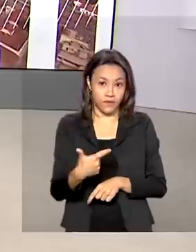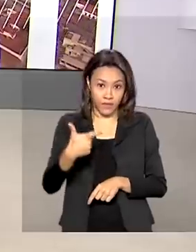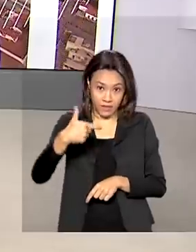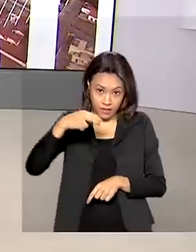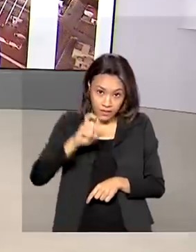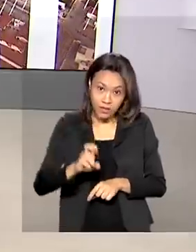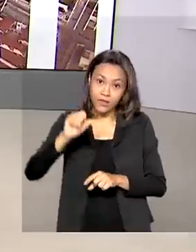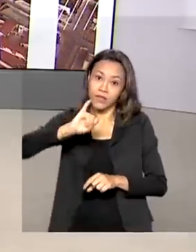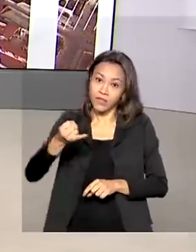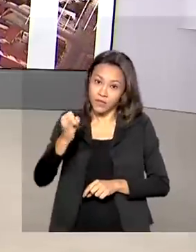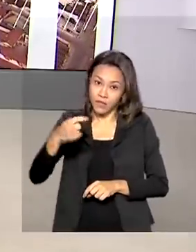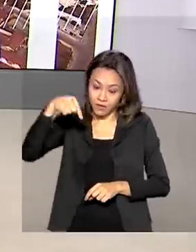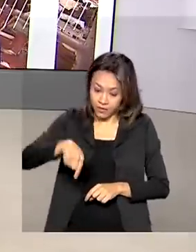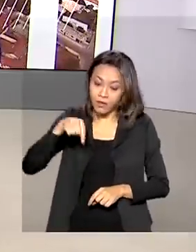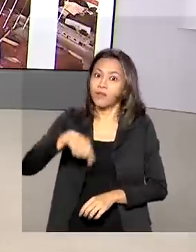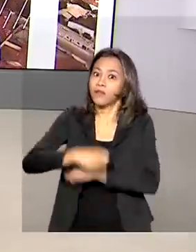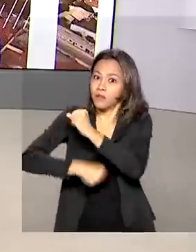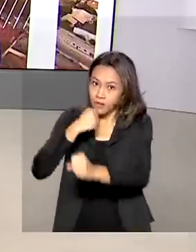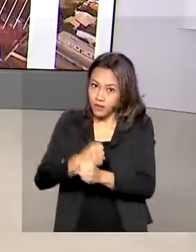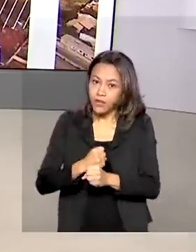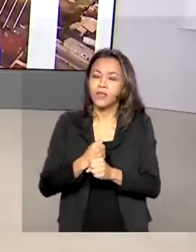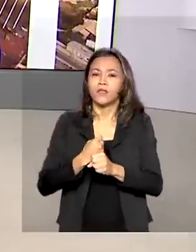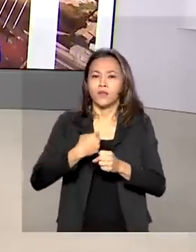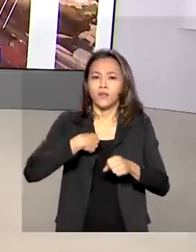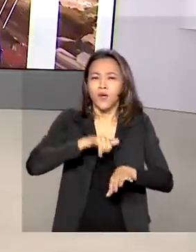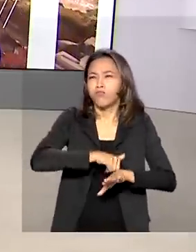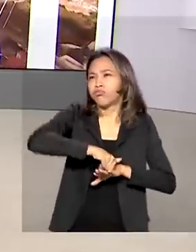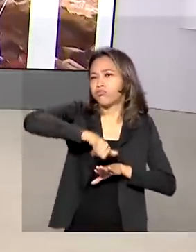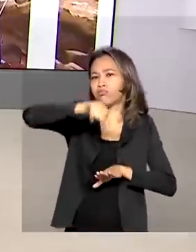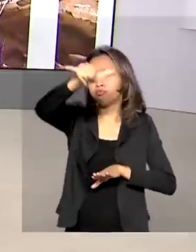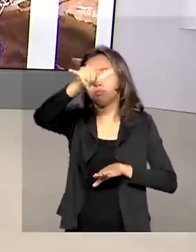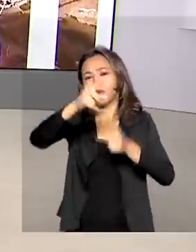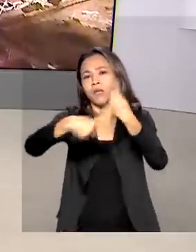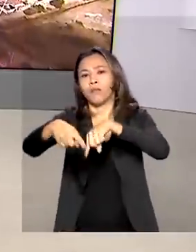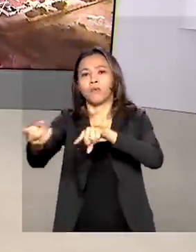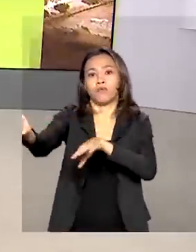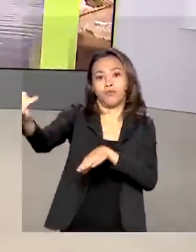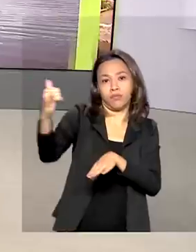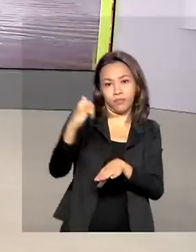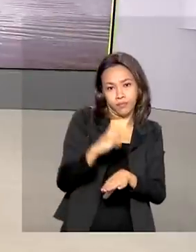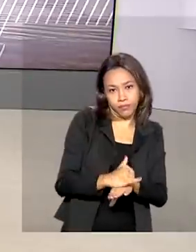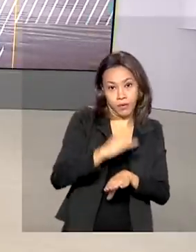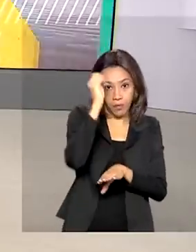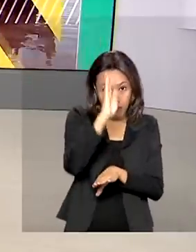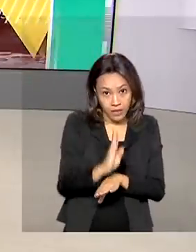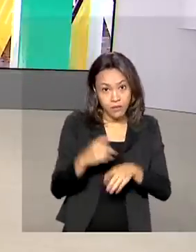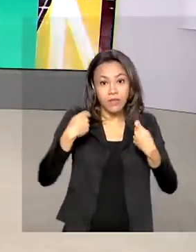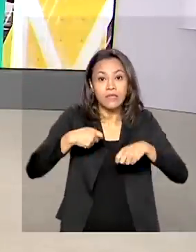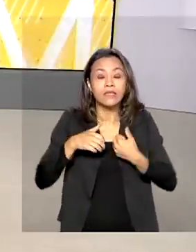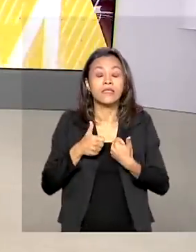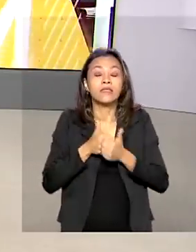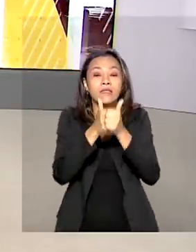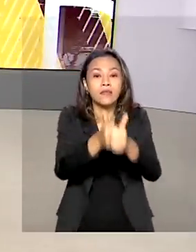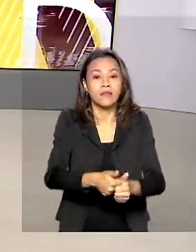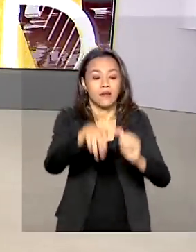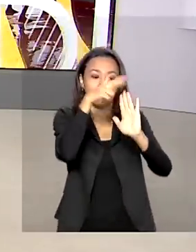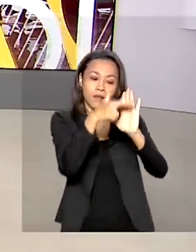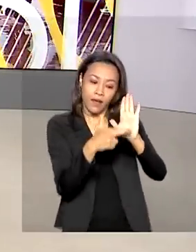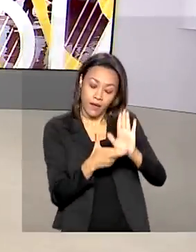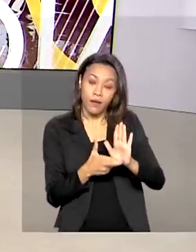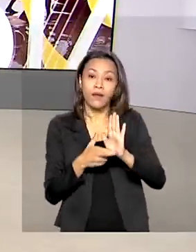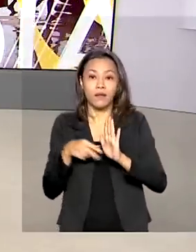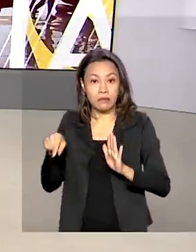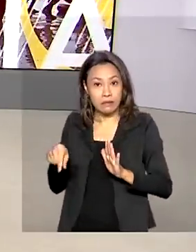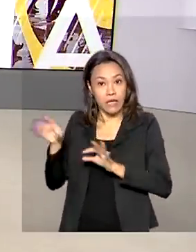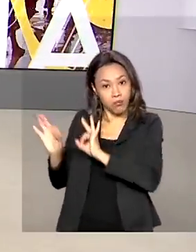ano. Embarques para o exterior e desembarques internacionais no Brasil, por exemplo, devem seguir as exigências sanitárias definidas